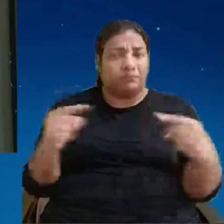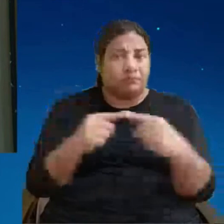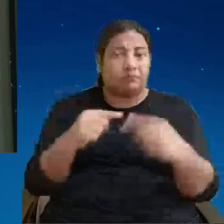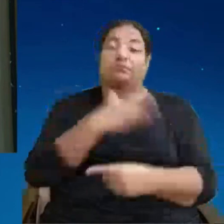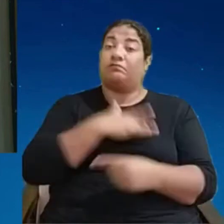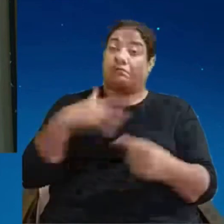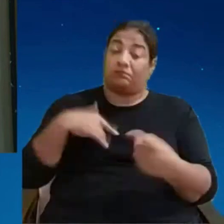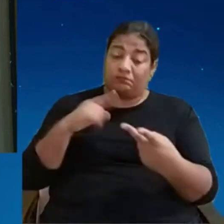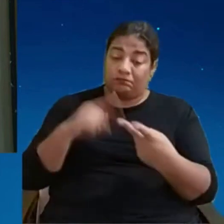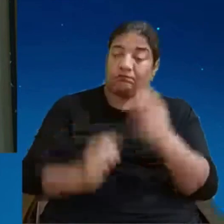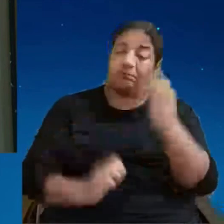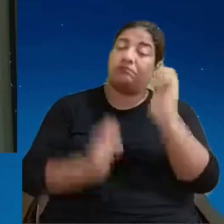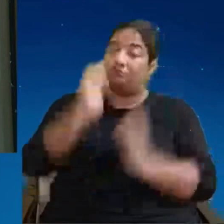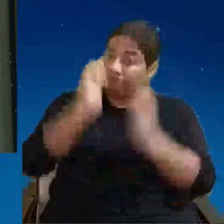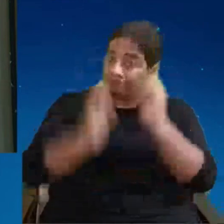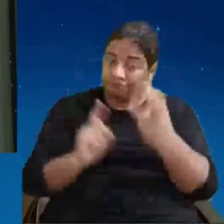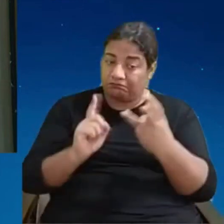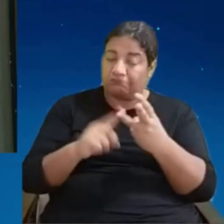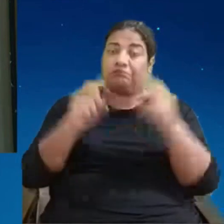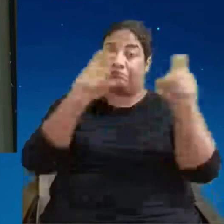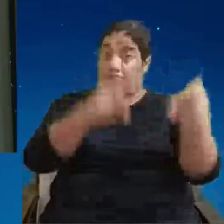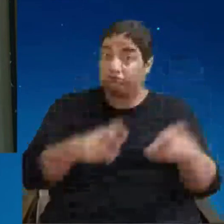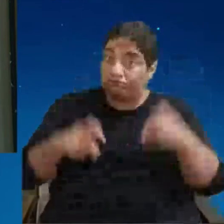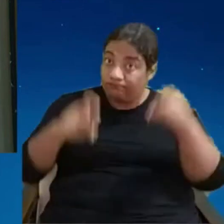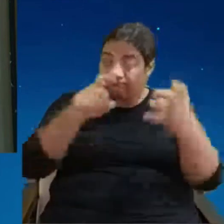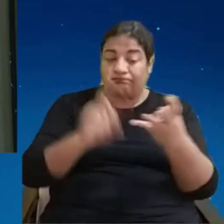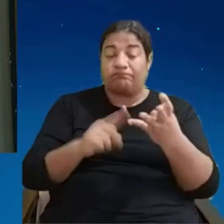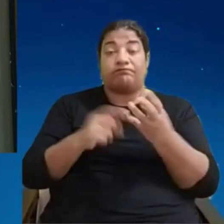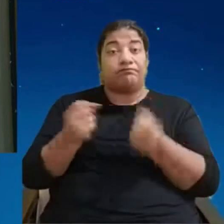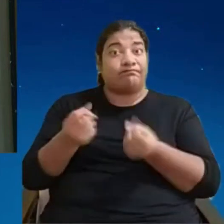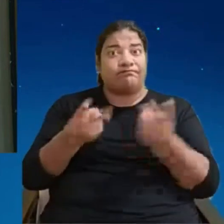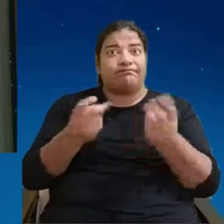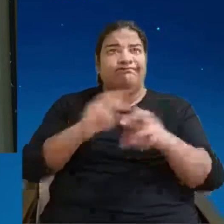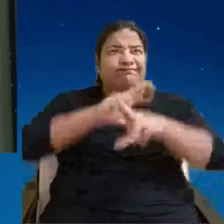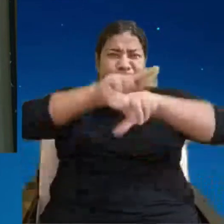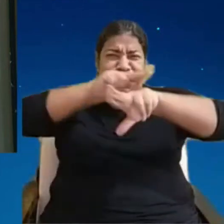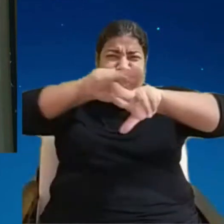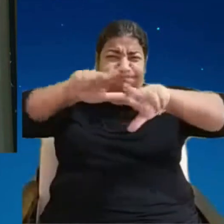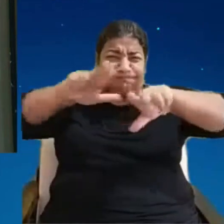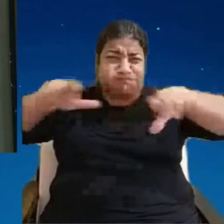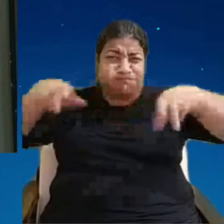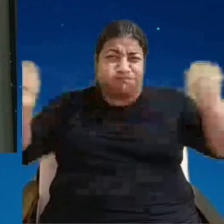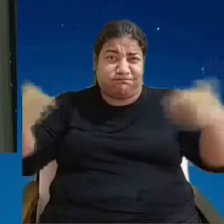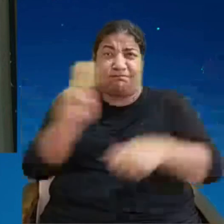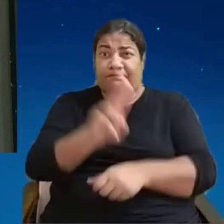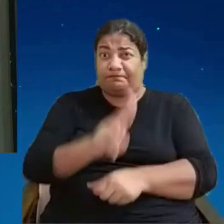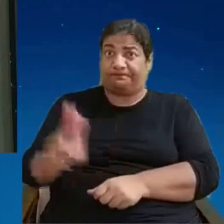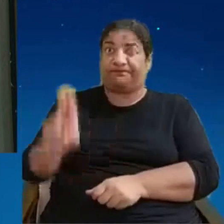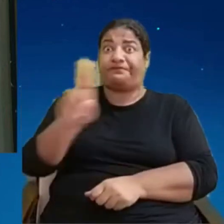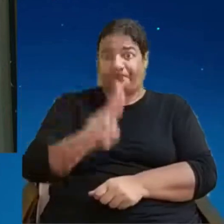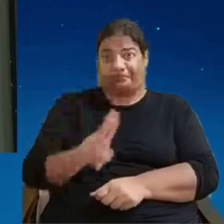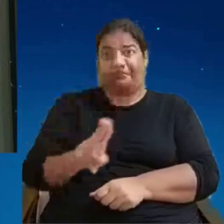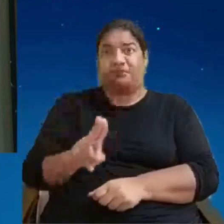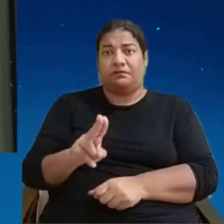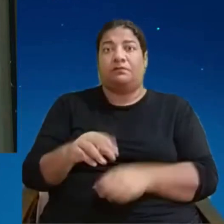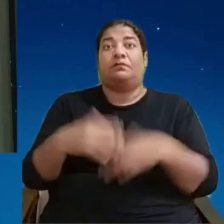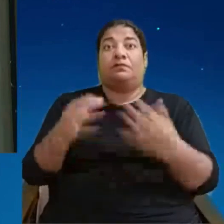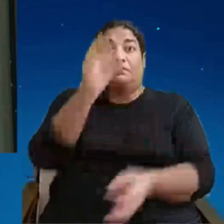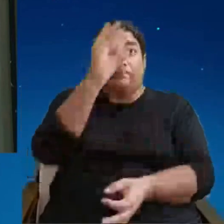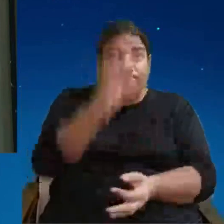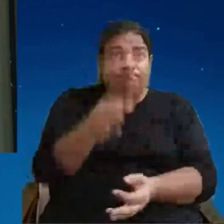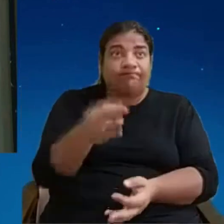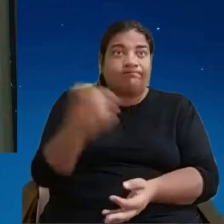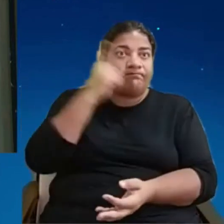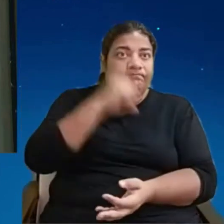para o varejo olha quantos setores olha quantas aplicações então você acertar no detalhe o que vai vingar e que não vai vingar é